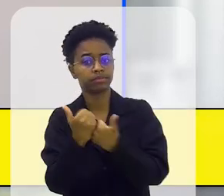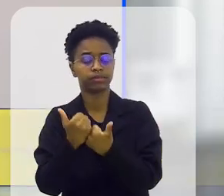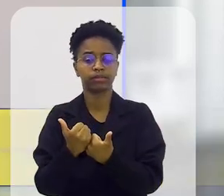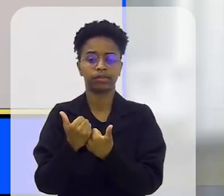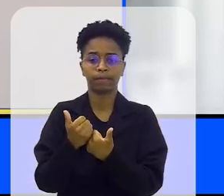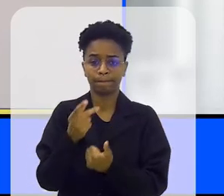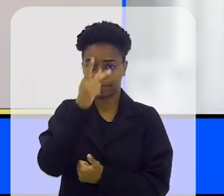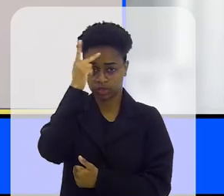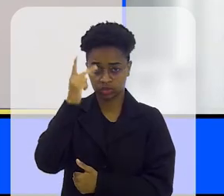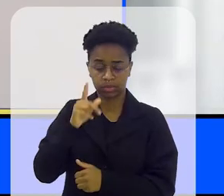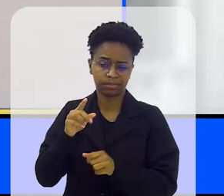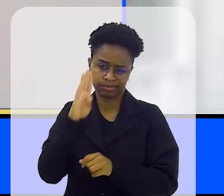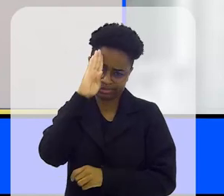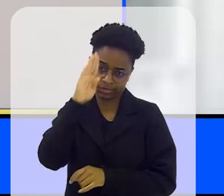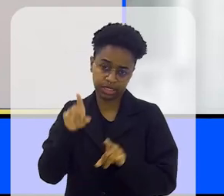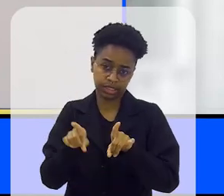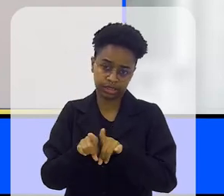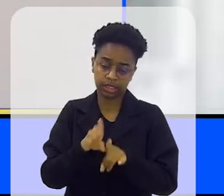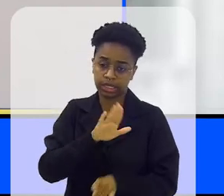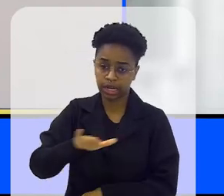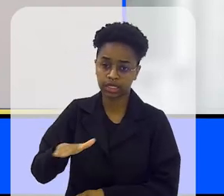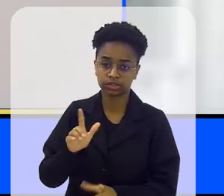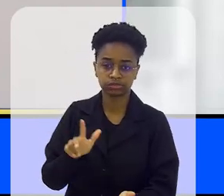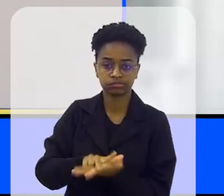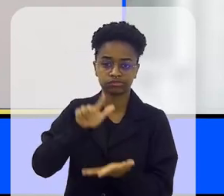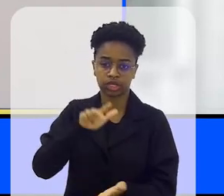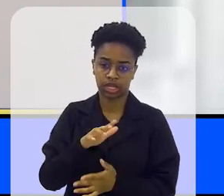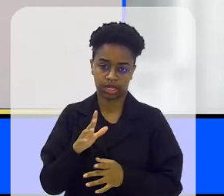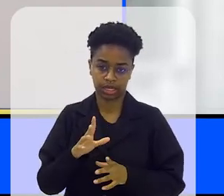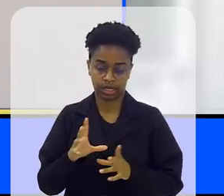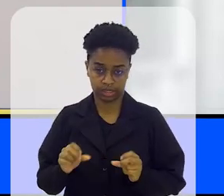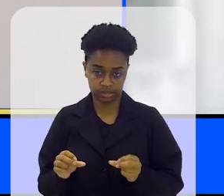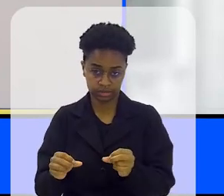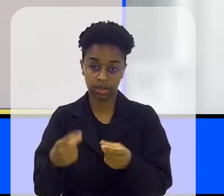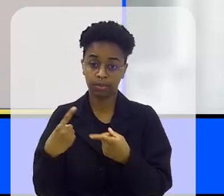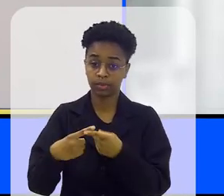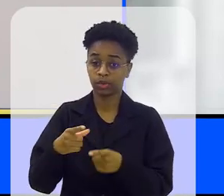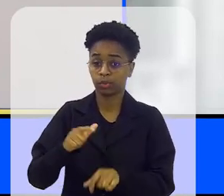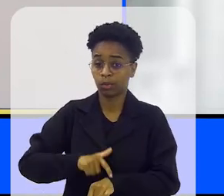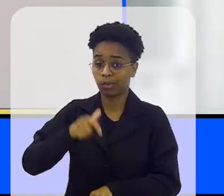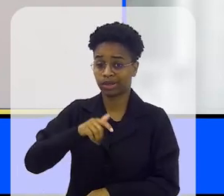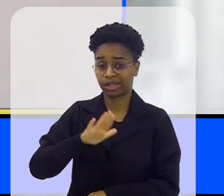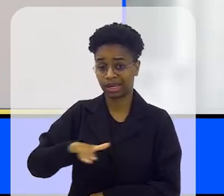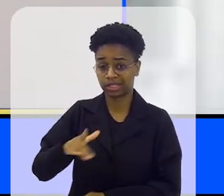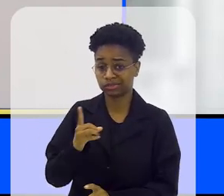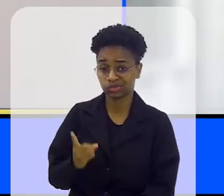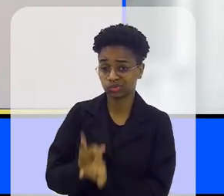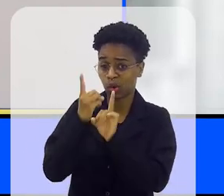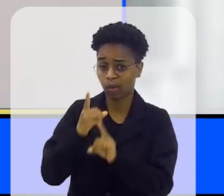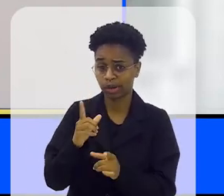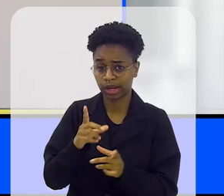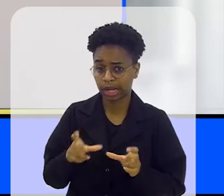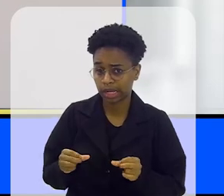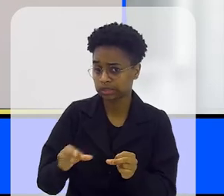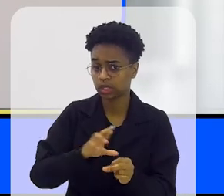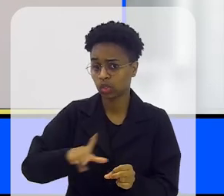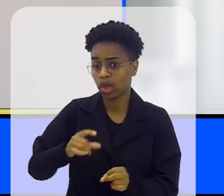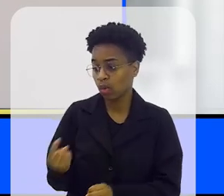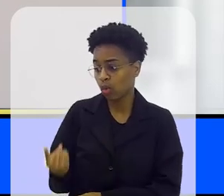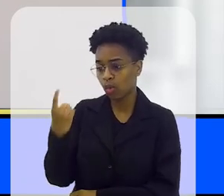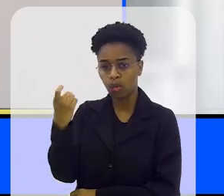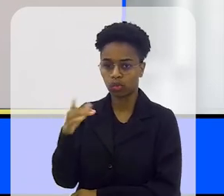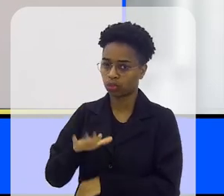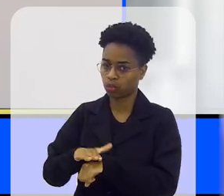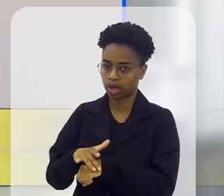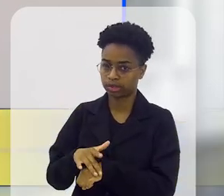suporte ao paciente, na criança com diagnóstico de câncer. Na verdade, quando a criança recebe o diagnóstico de câncer, não é ela só que adoece,